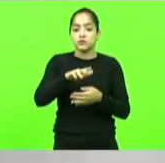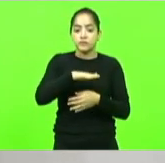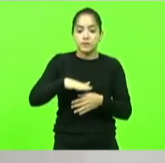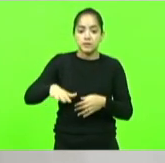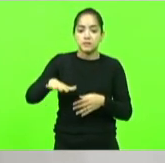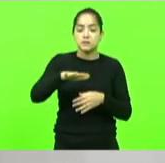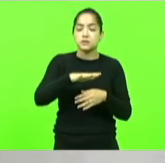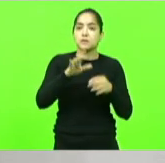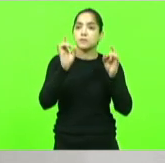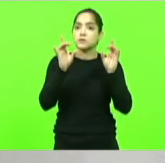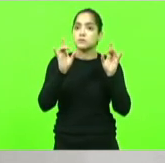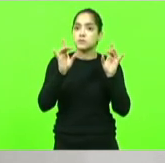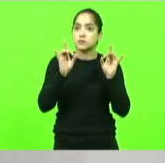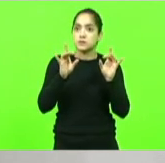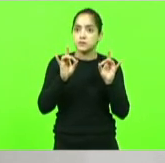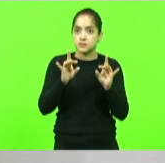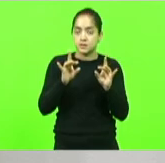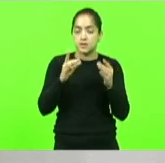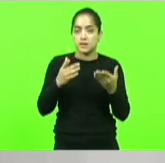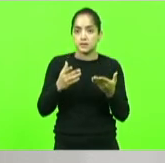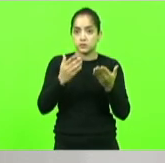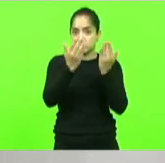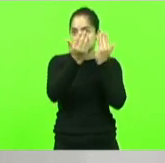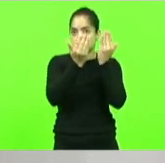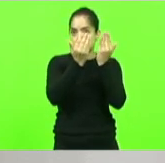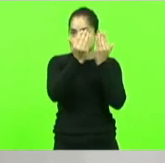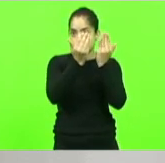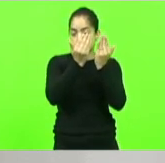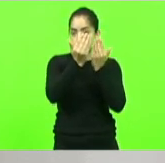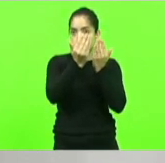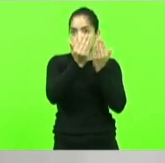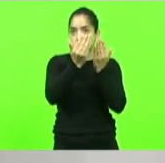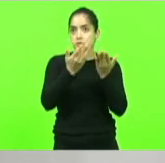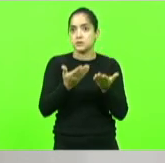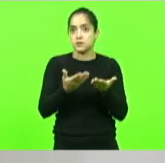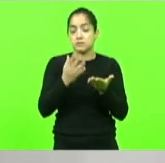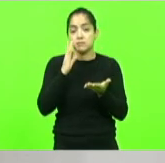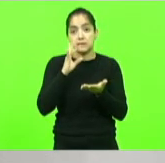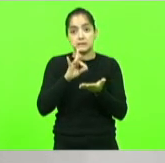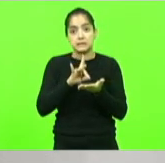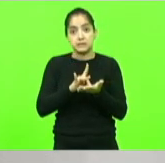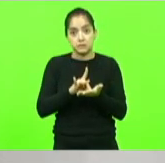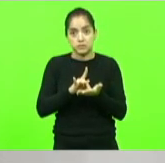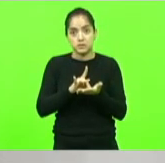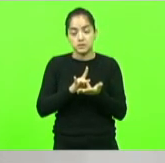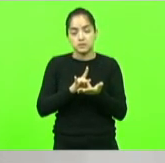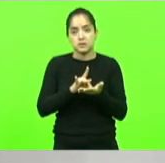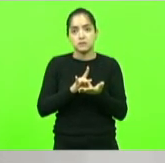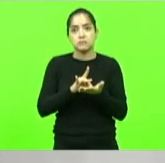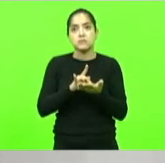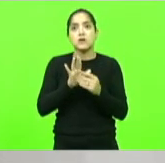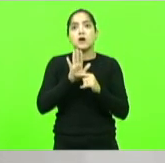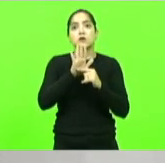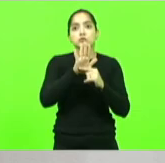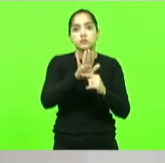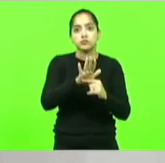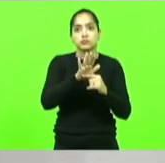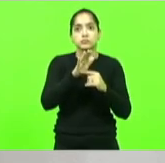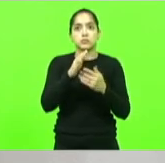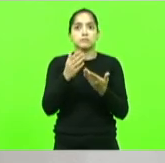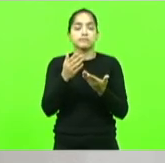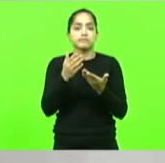e especialidades abrigados na psicologia há que se reconhecer as contribuições das psicólogas e